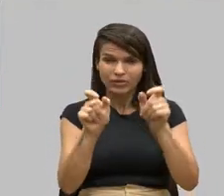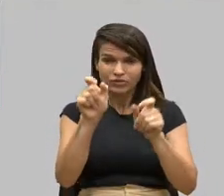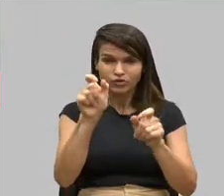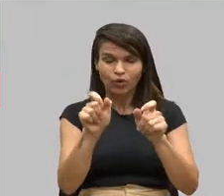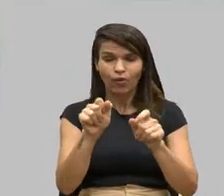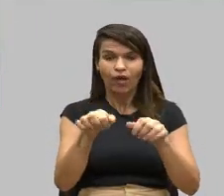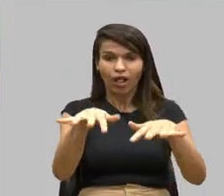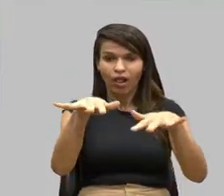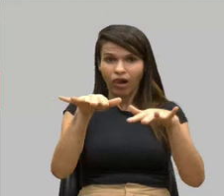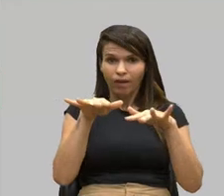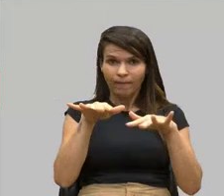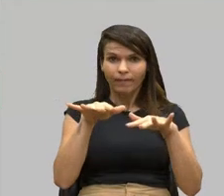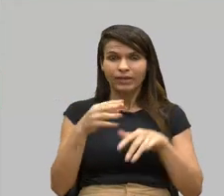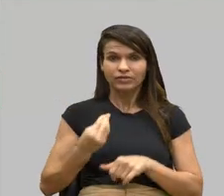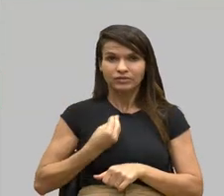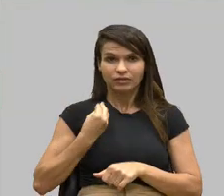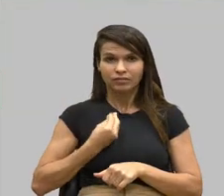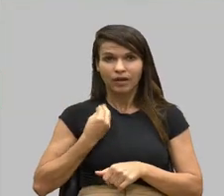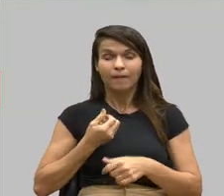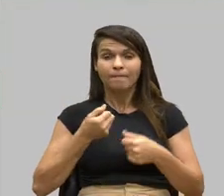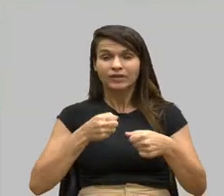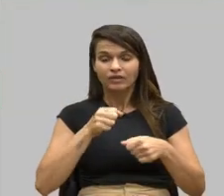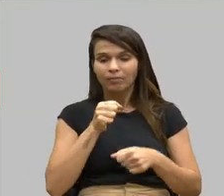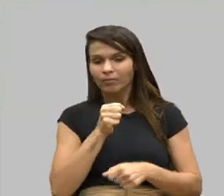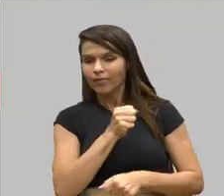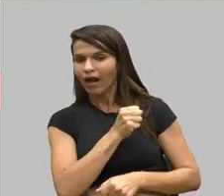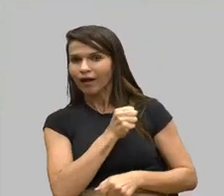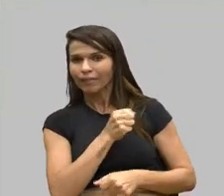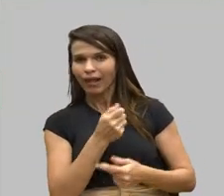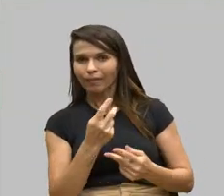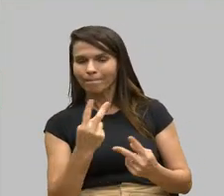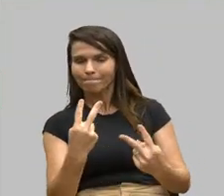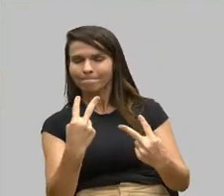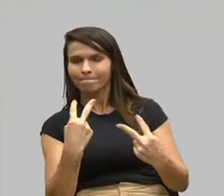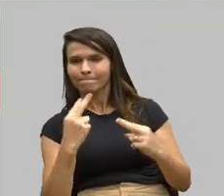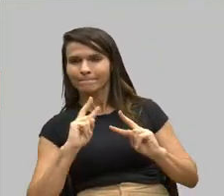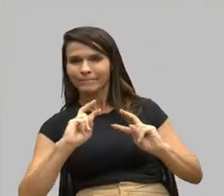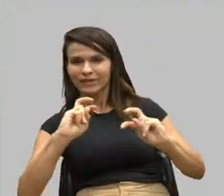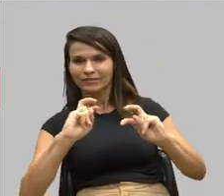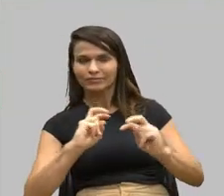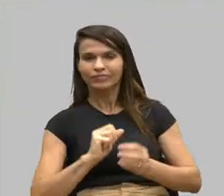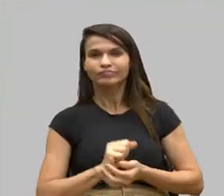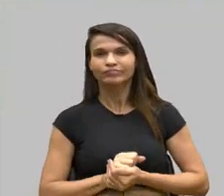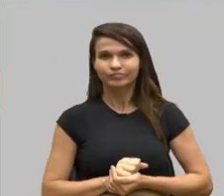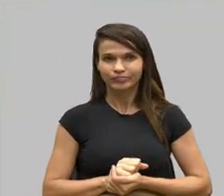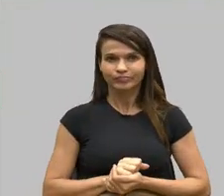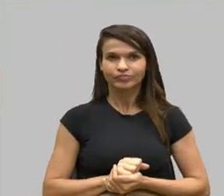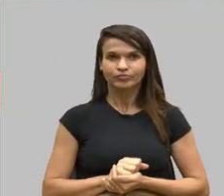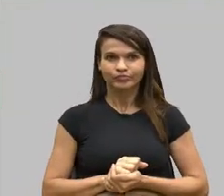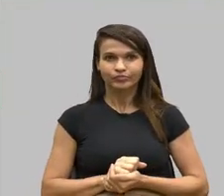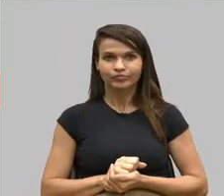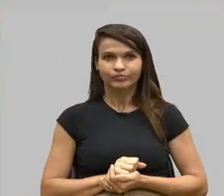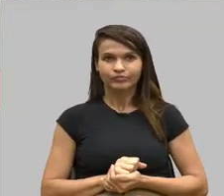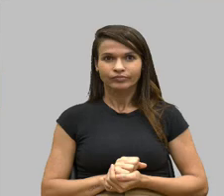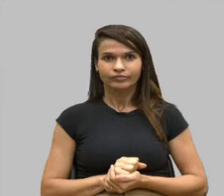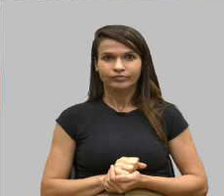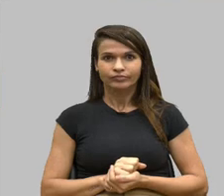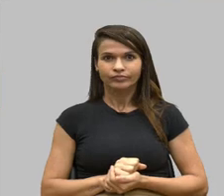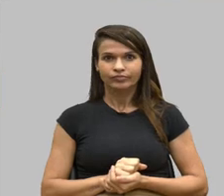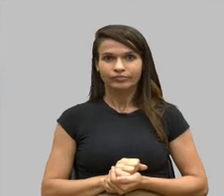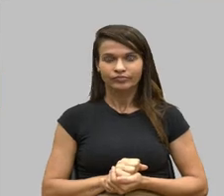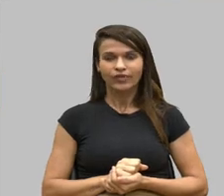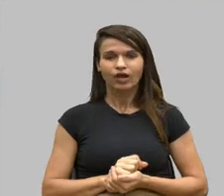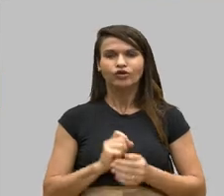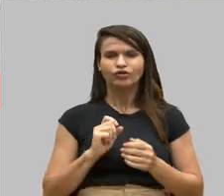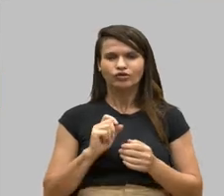saiba de onde vem a voz, de onde que a gente está. E aí, só para completar, eu estou na cadeira de rodas. Eu tinha até feito